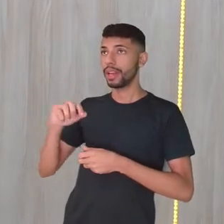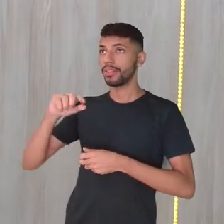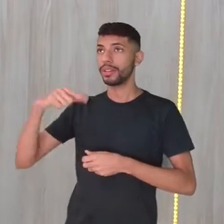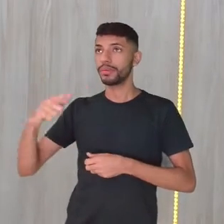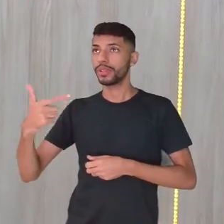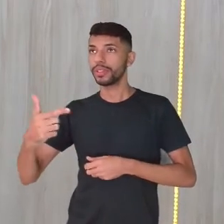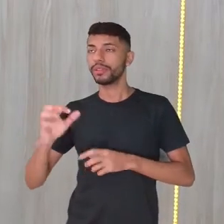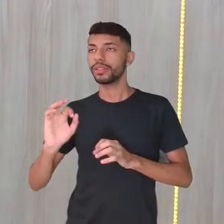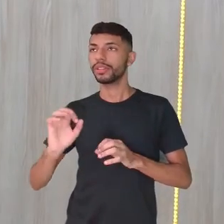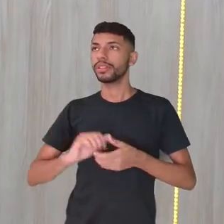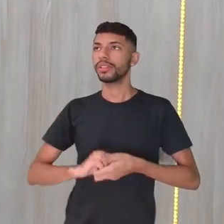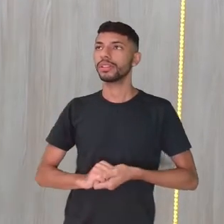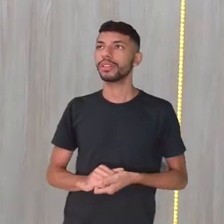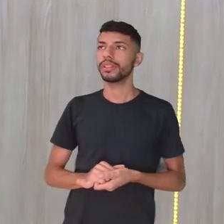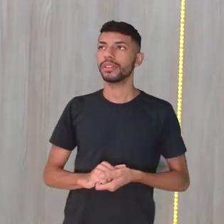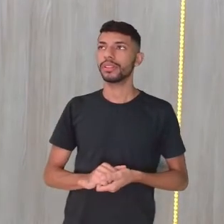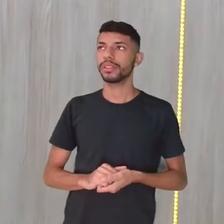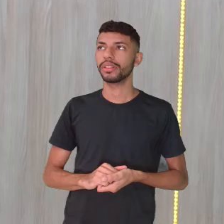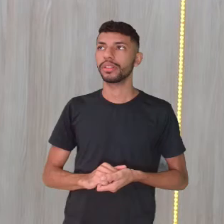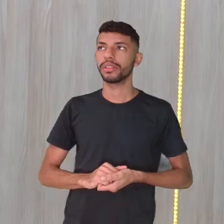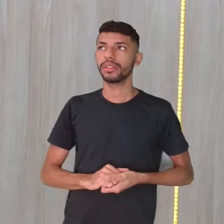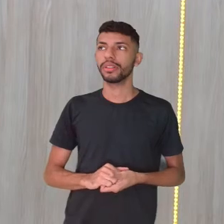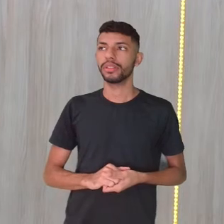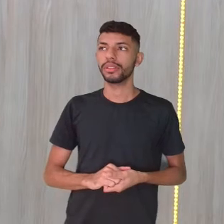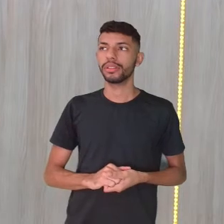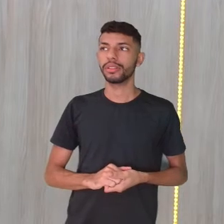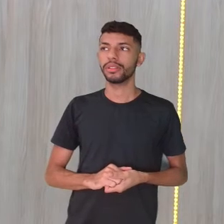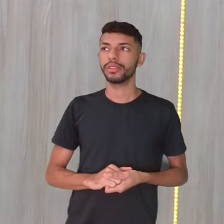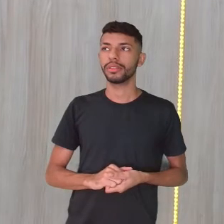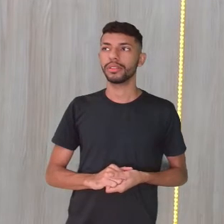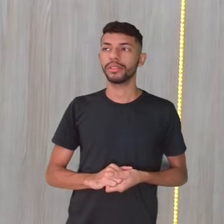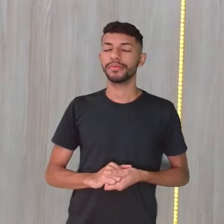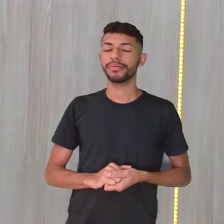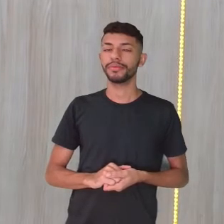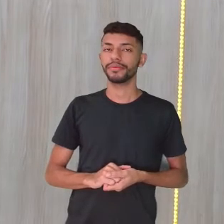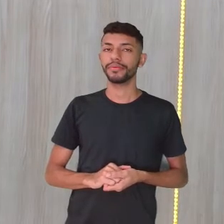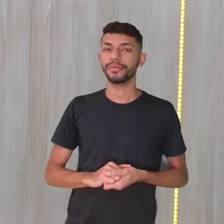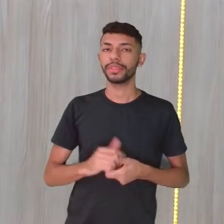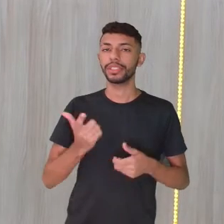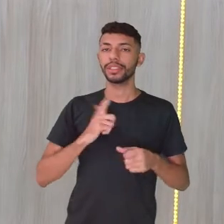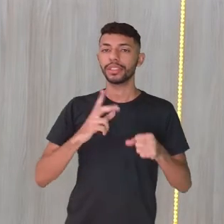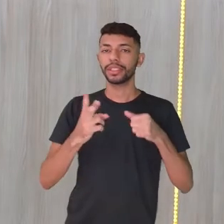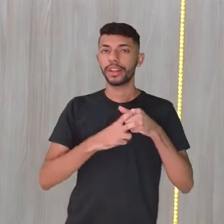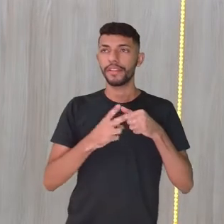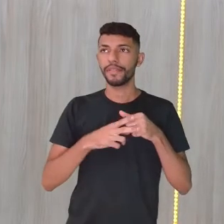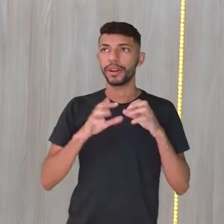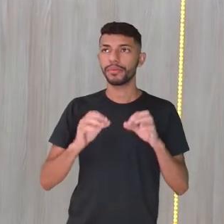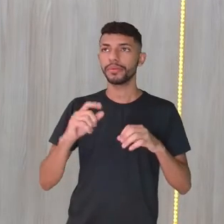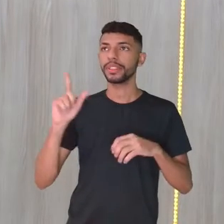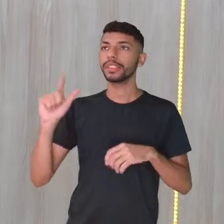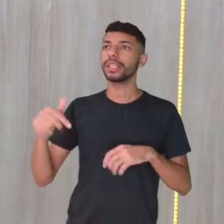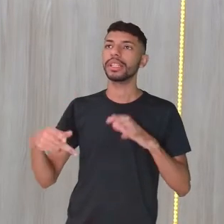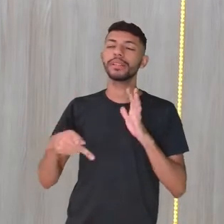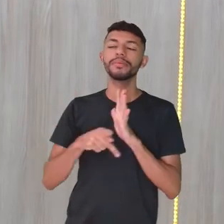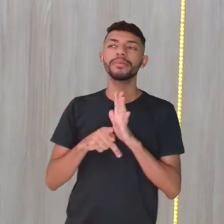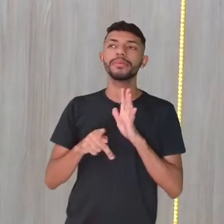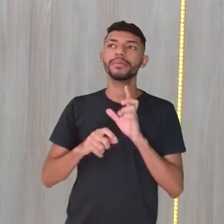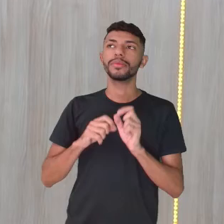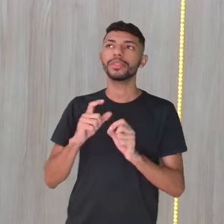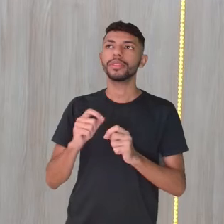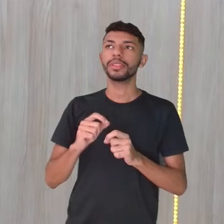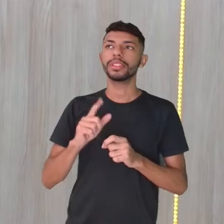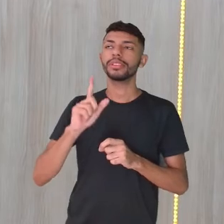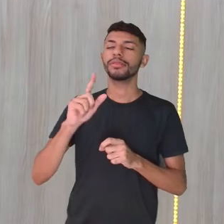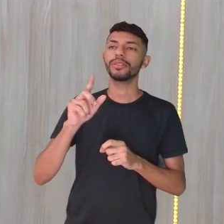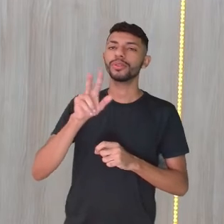ignorei aqui com o meu próprio corpo aqui. Eu ignorei o segundo espaço aqui, tá? Então, aqui tem um verbo. Esse verbo certamente está